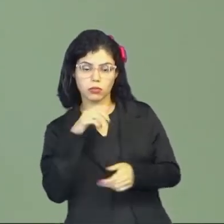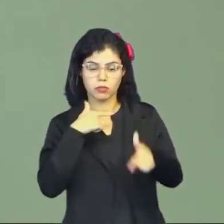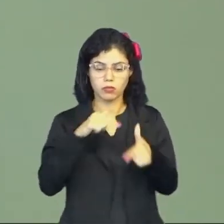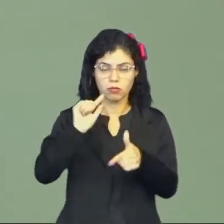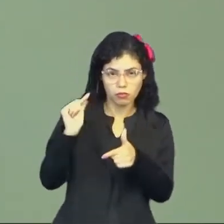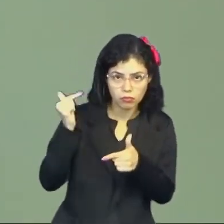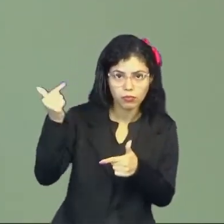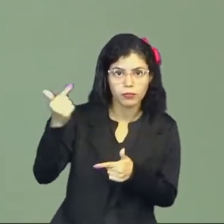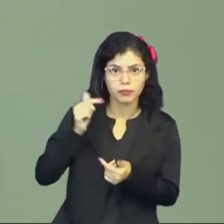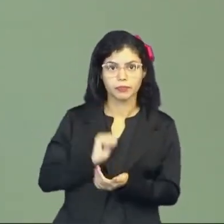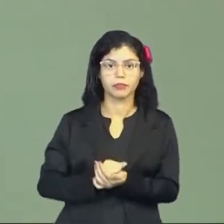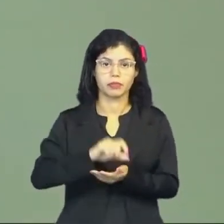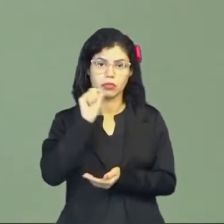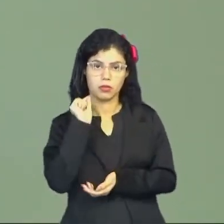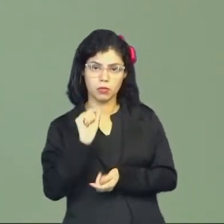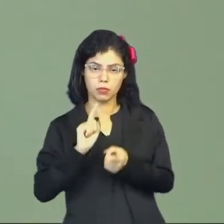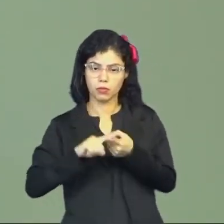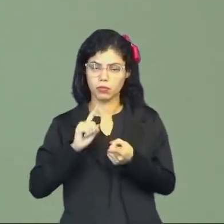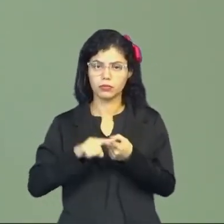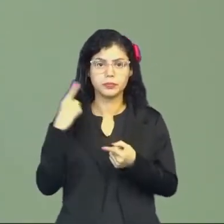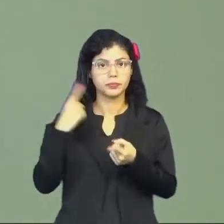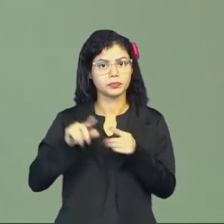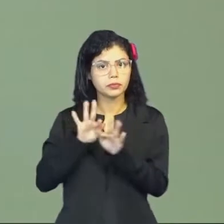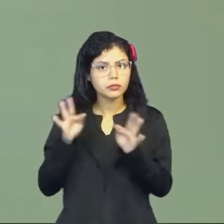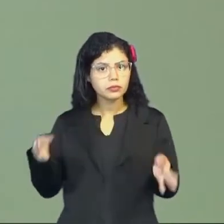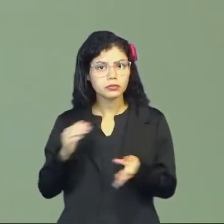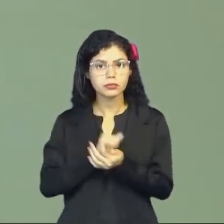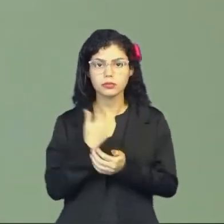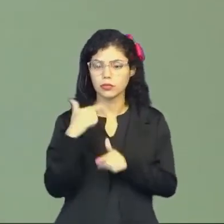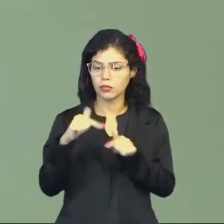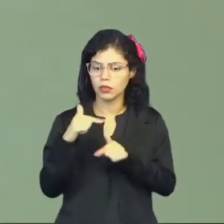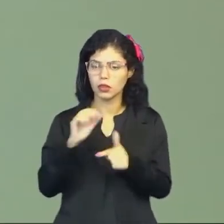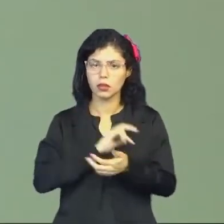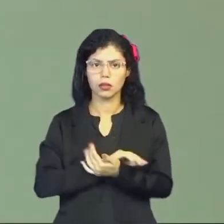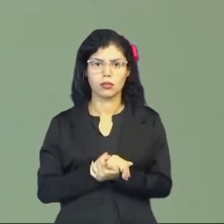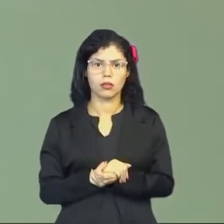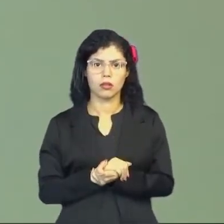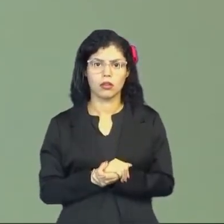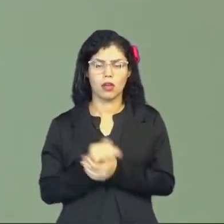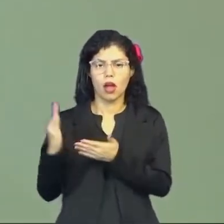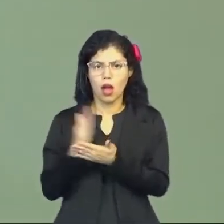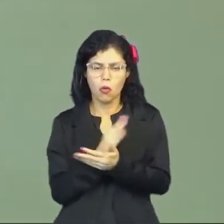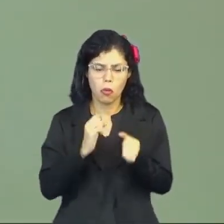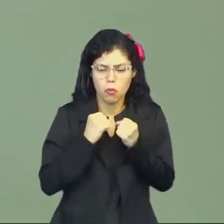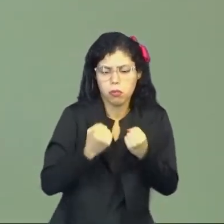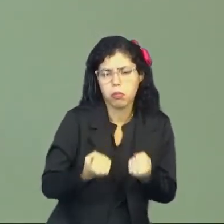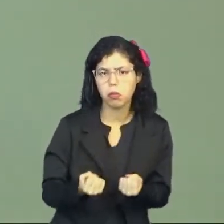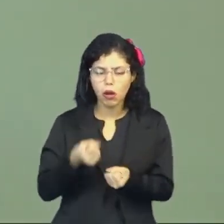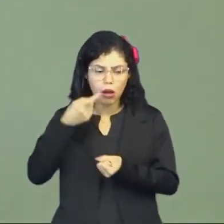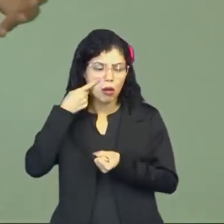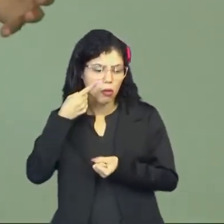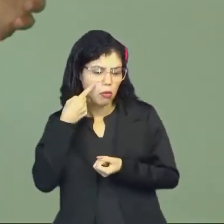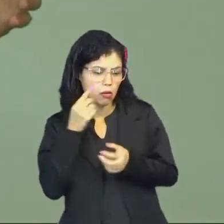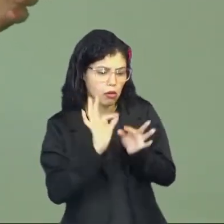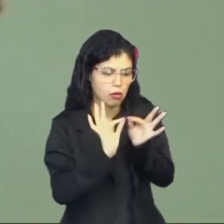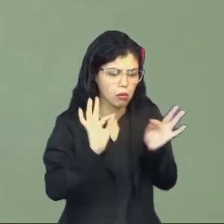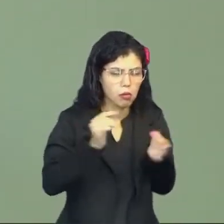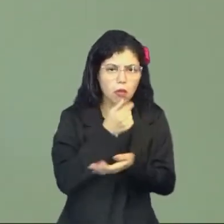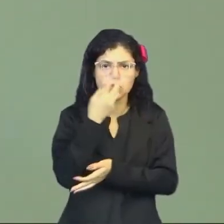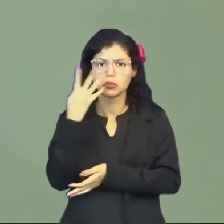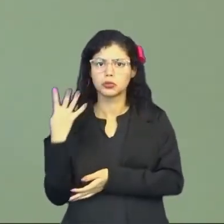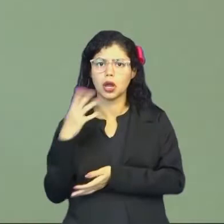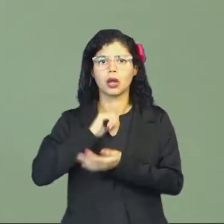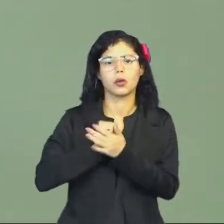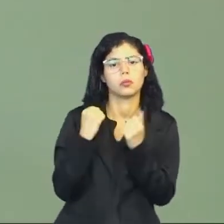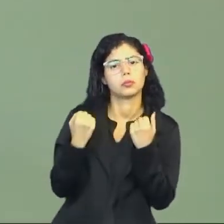com aquilo. Por quê? Simplesmente, eles trabalhavam de uma maneira, carregando alguma coisa, olhando a quantidade,